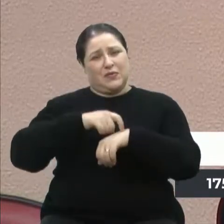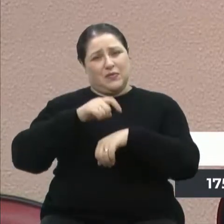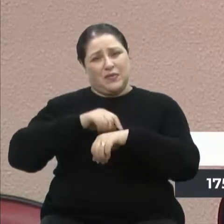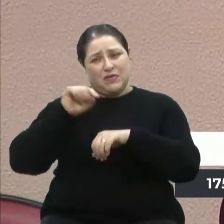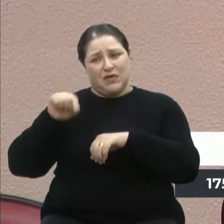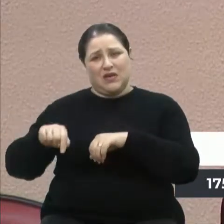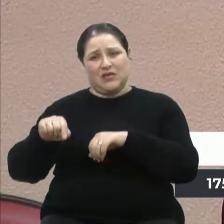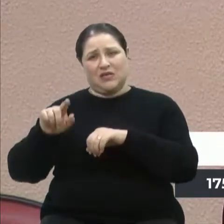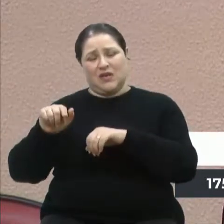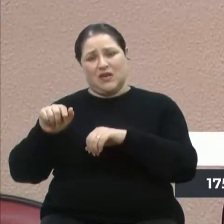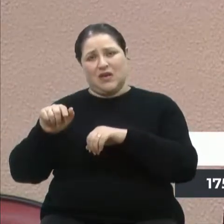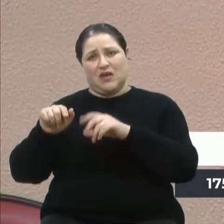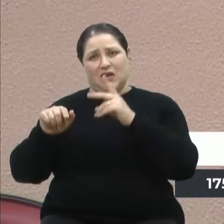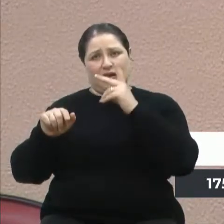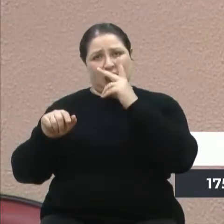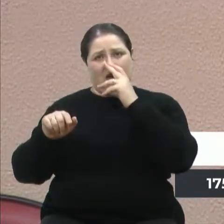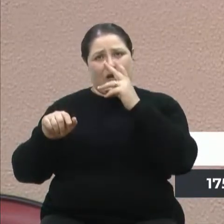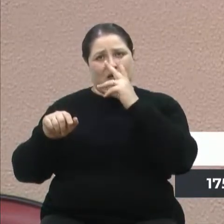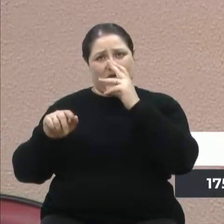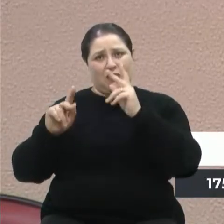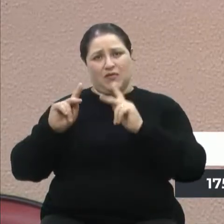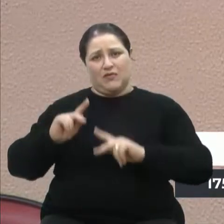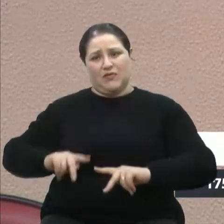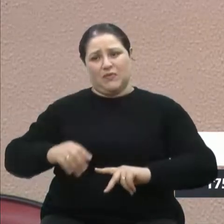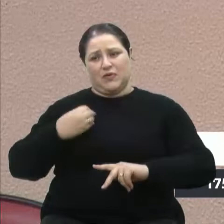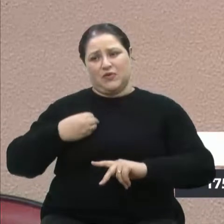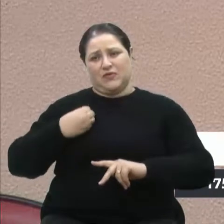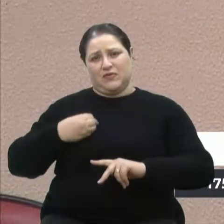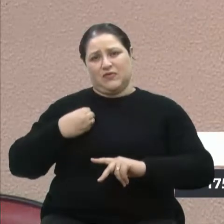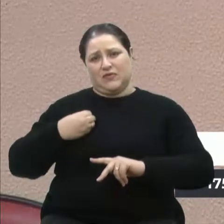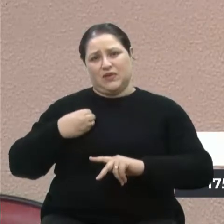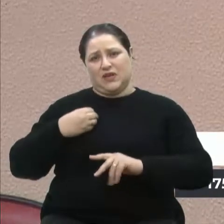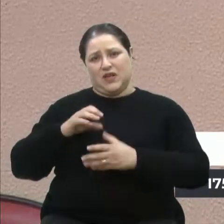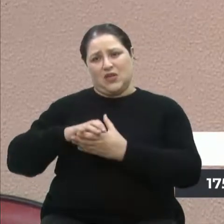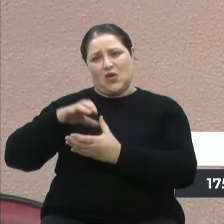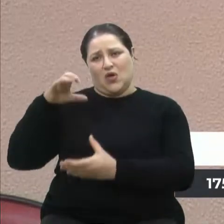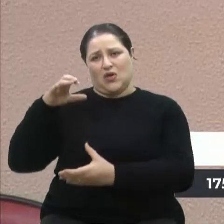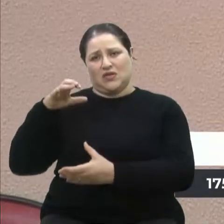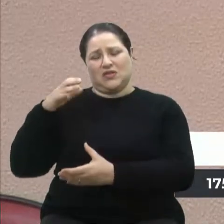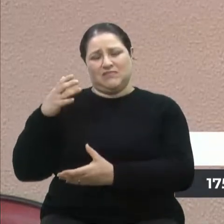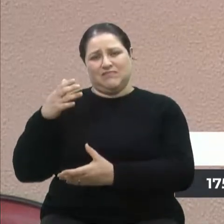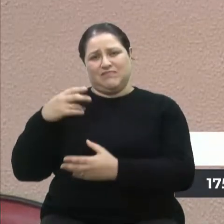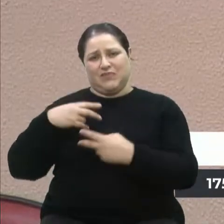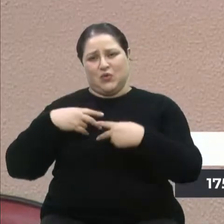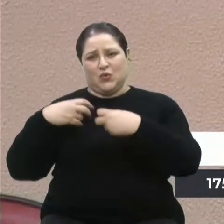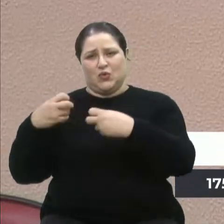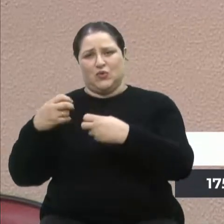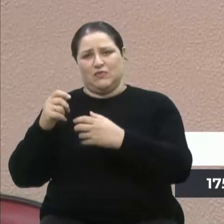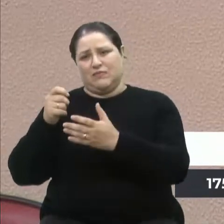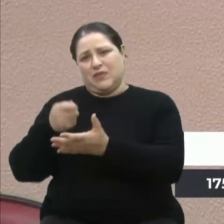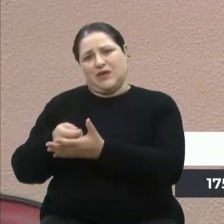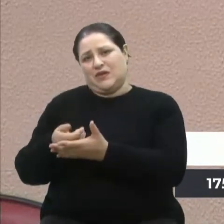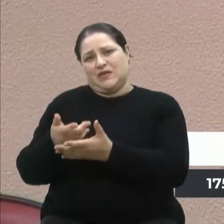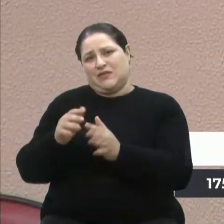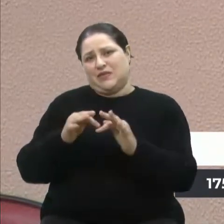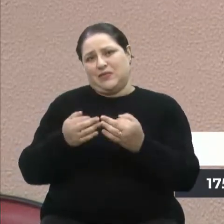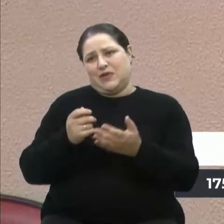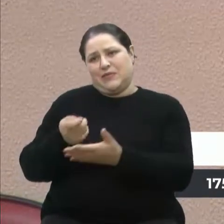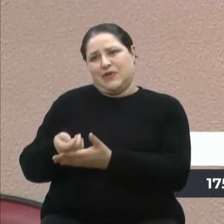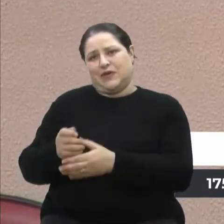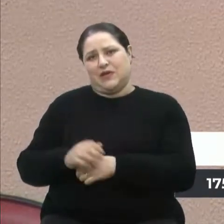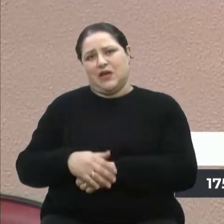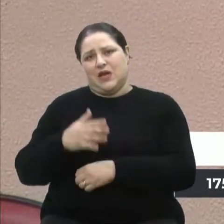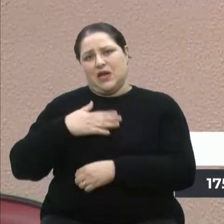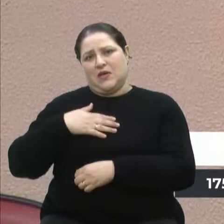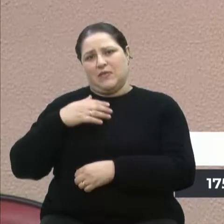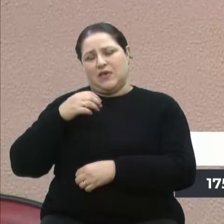esse lugar último da vida da pessoa, pessoa idosa. Ali a minha tia com 84 anos, que provavelmente